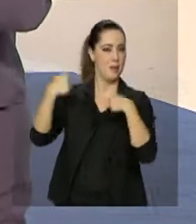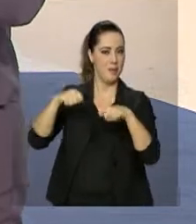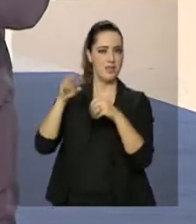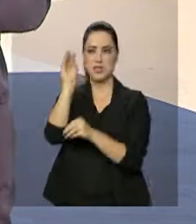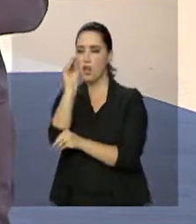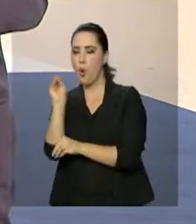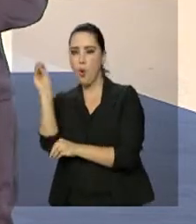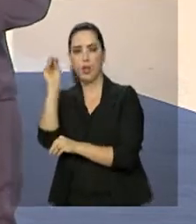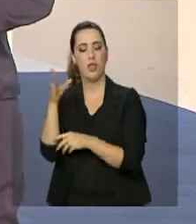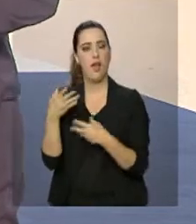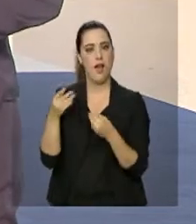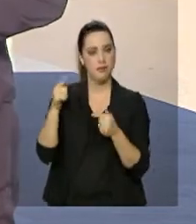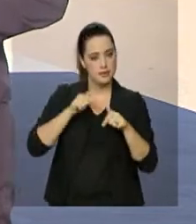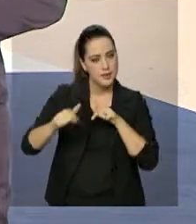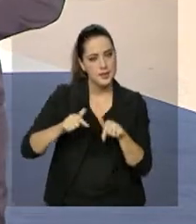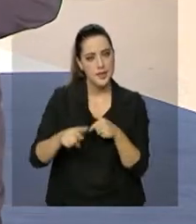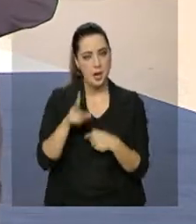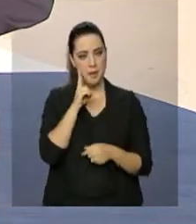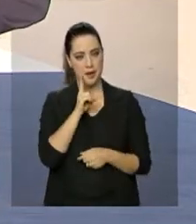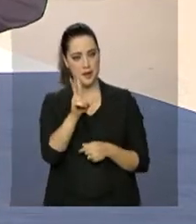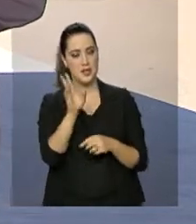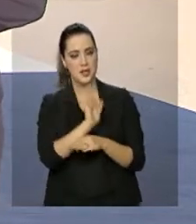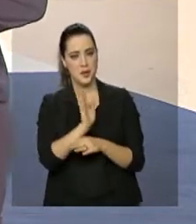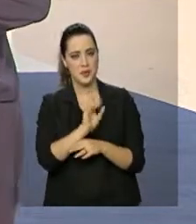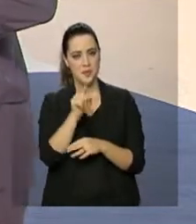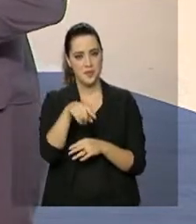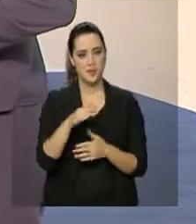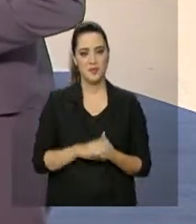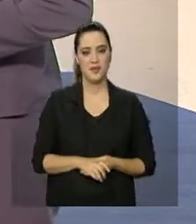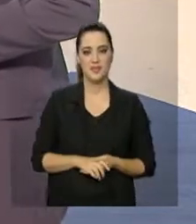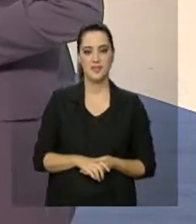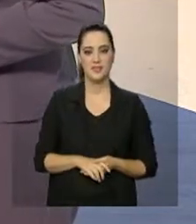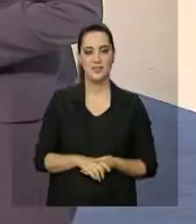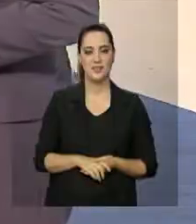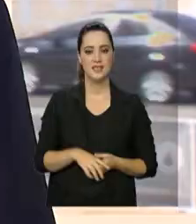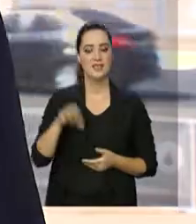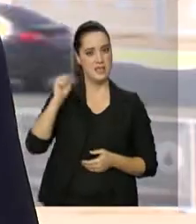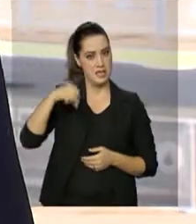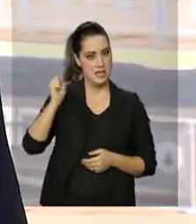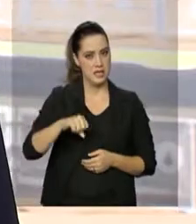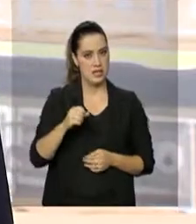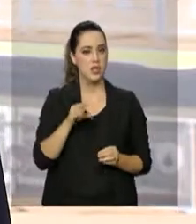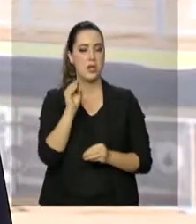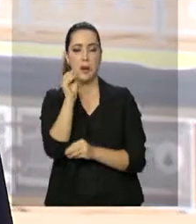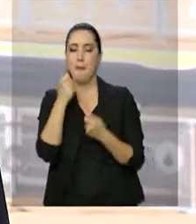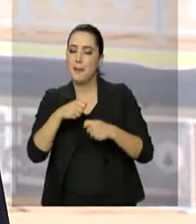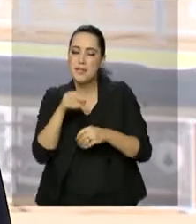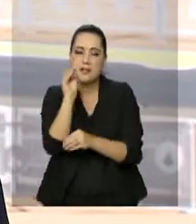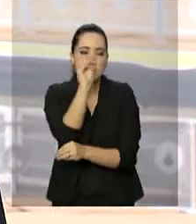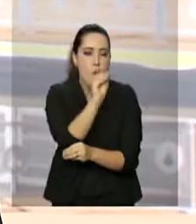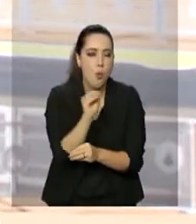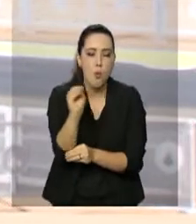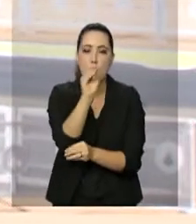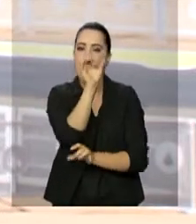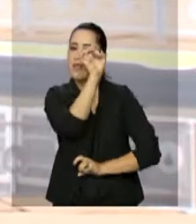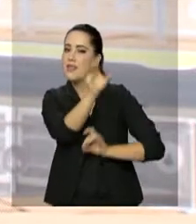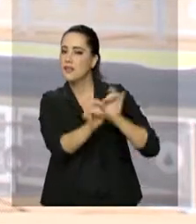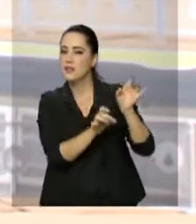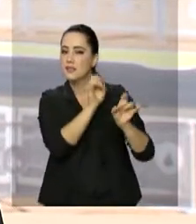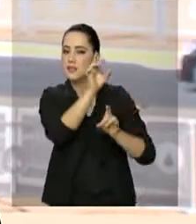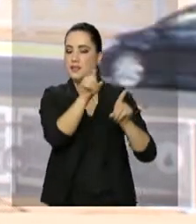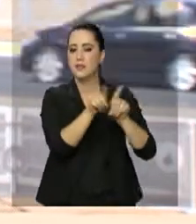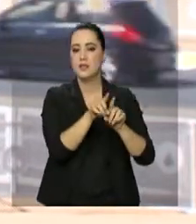cuidado e muito trabalho, como a gente viu aí na reportagem, né? Com certeza, Mara. Tem que ter um zelo muito especial no